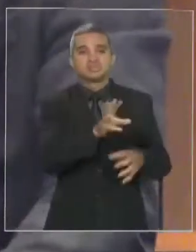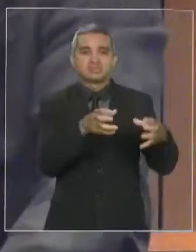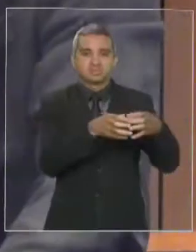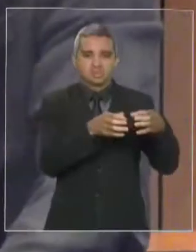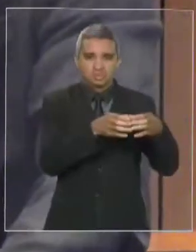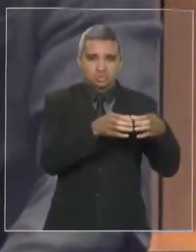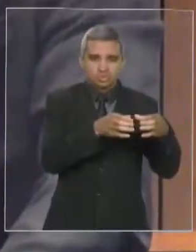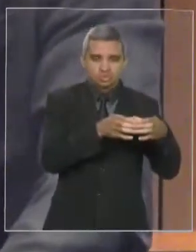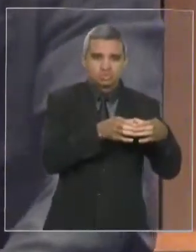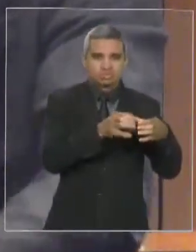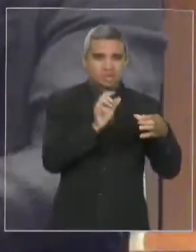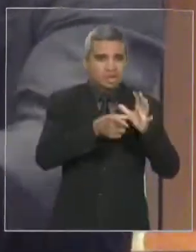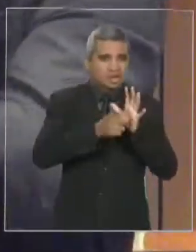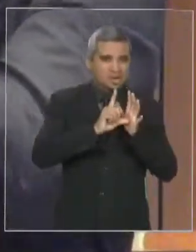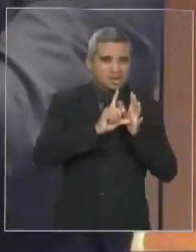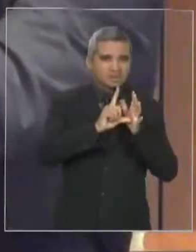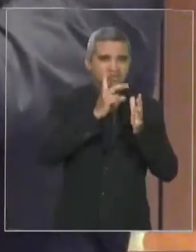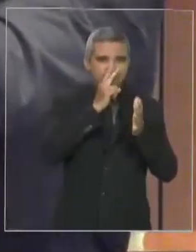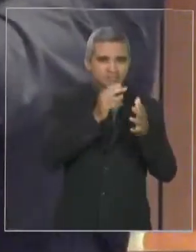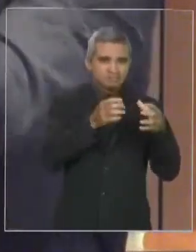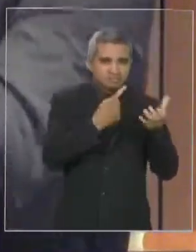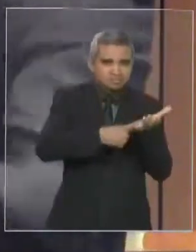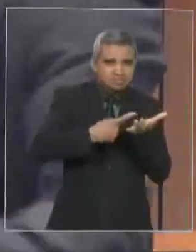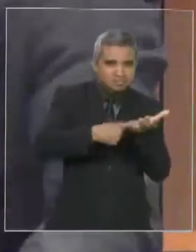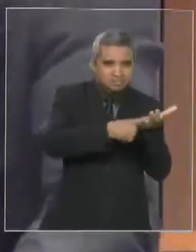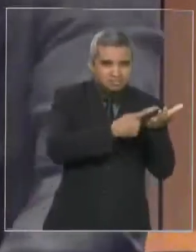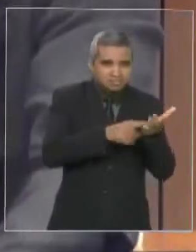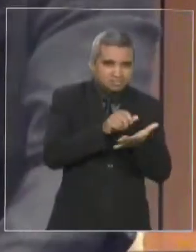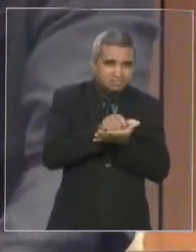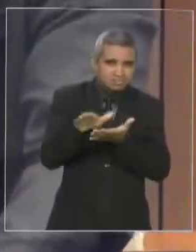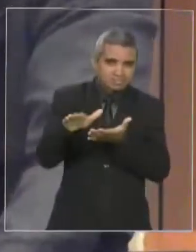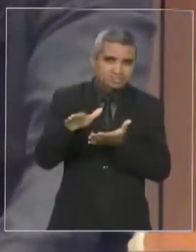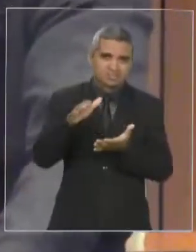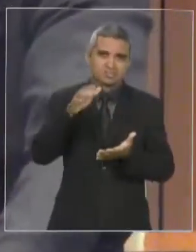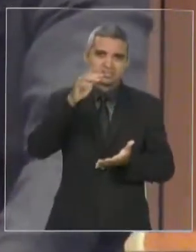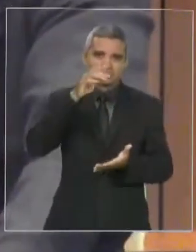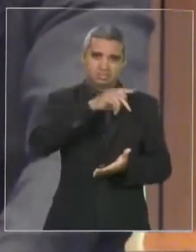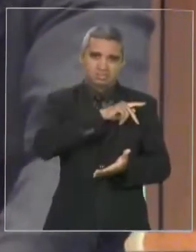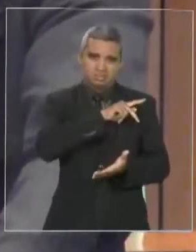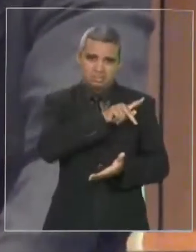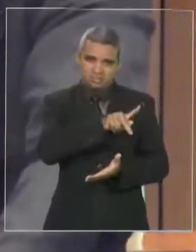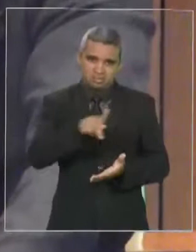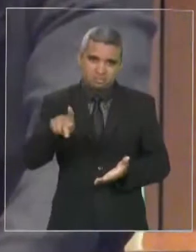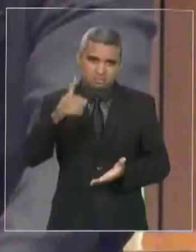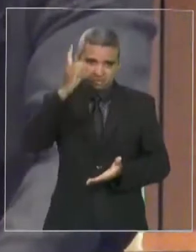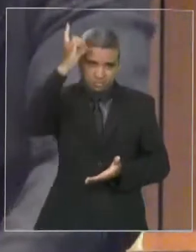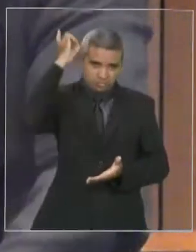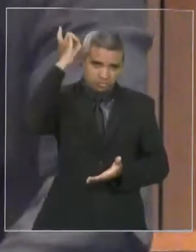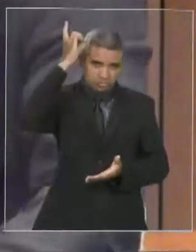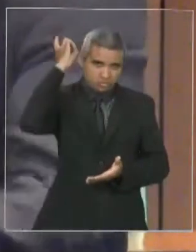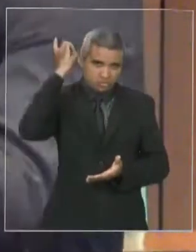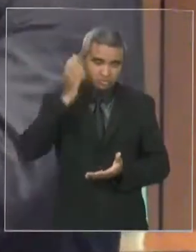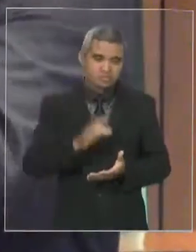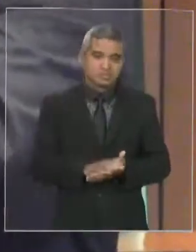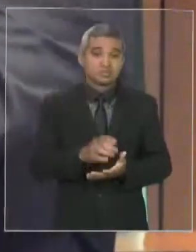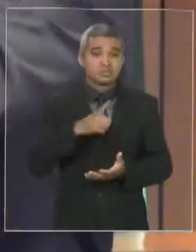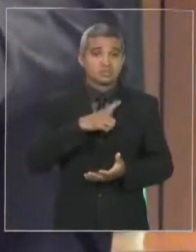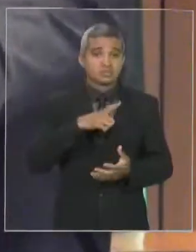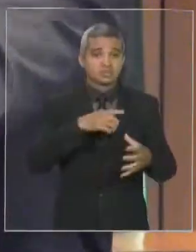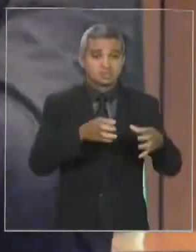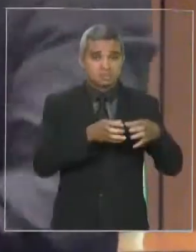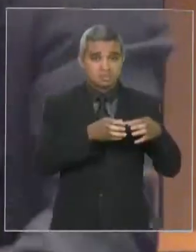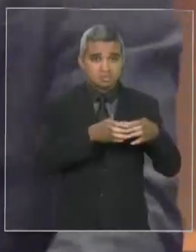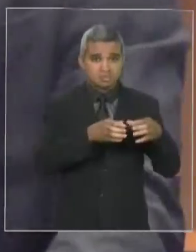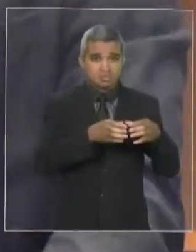presidenta Dilma, formado pelo complexo midiado do país, o grande conglomerado